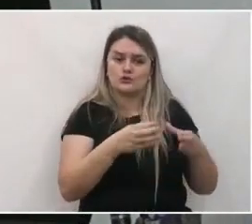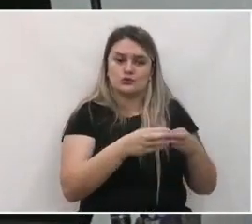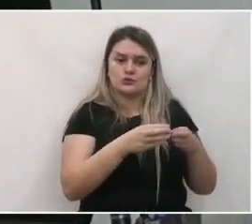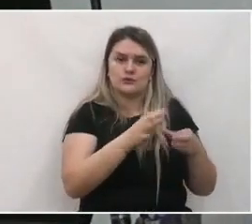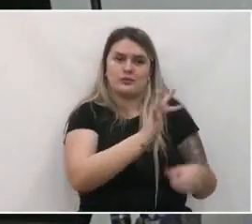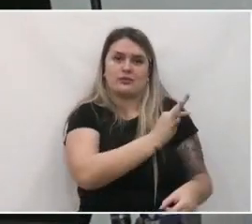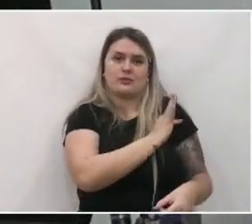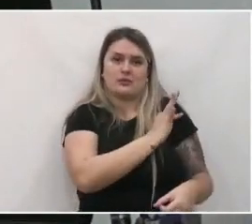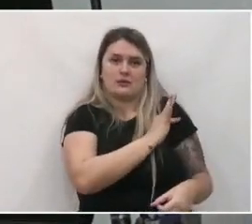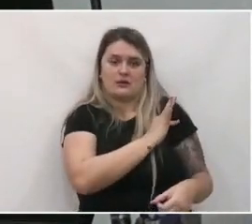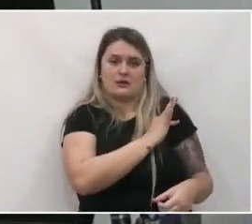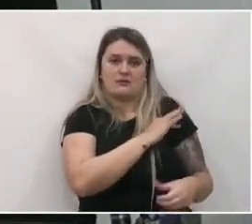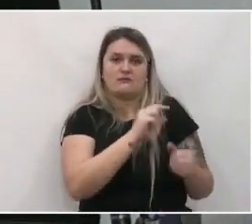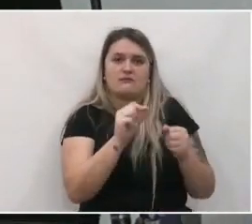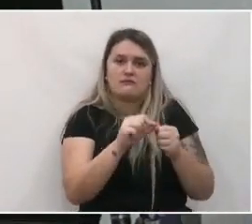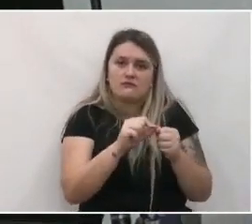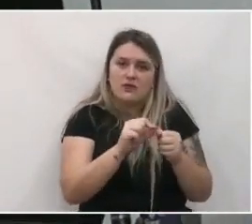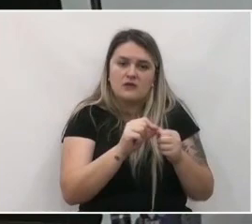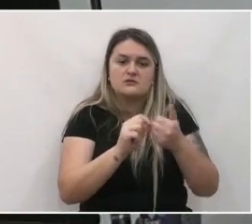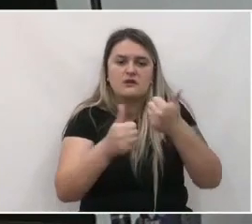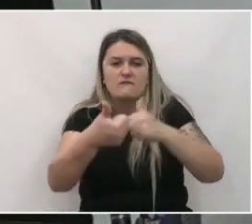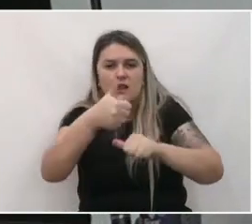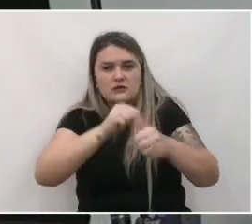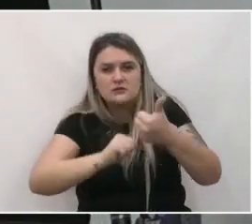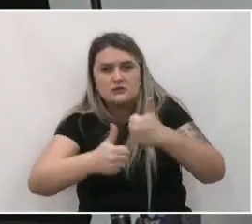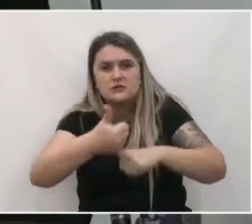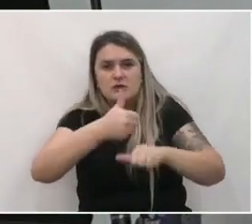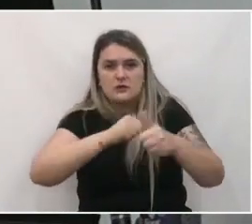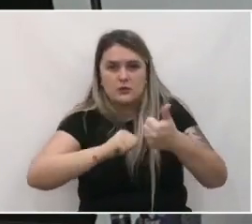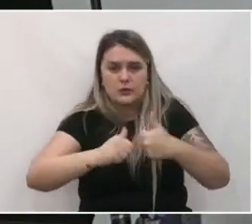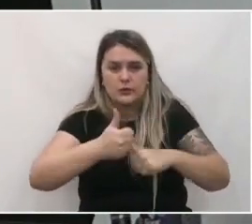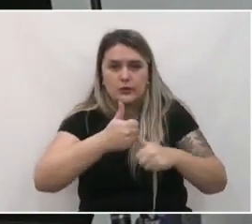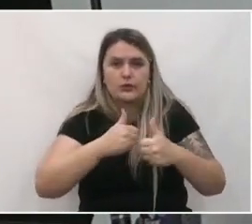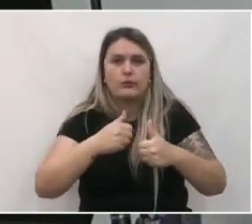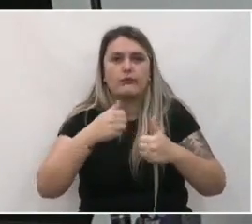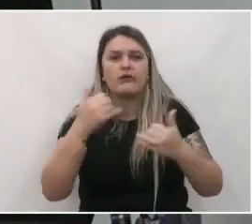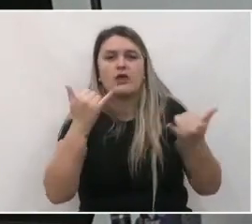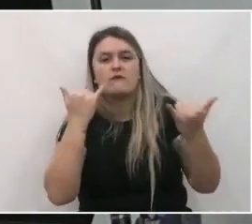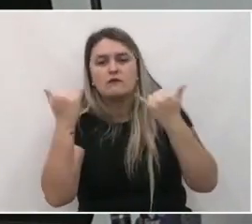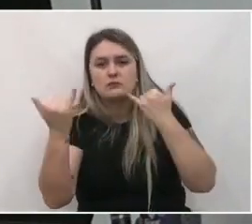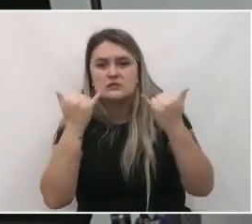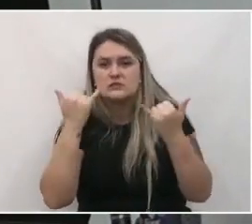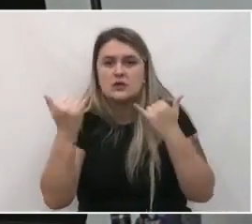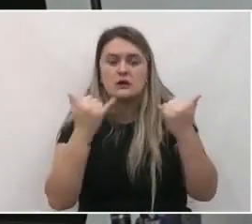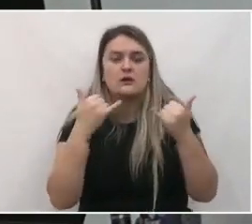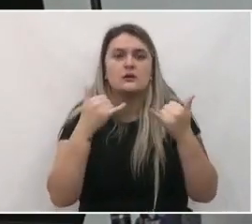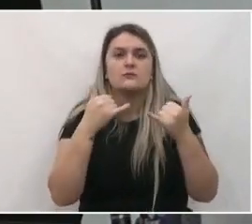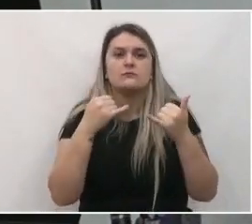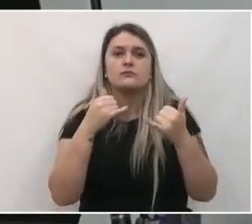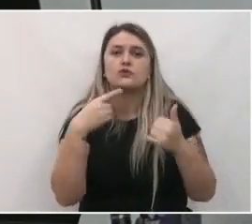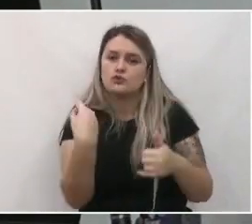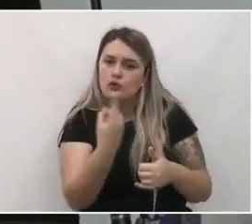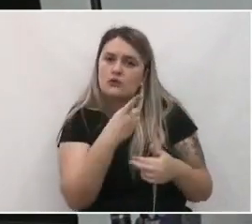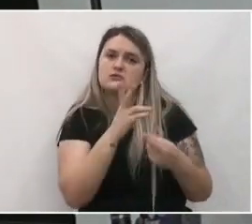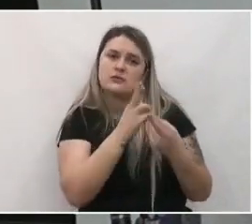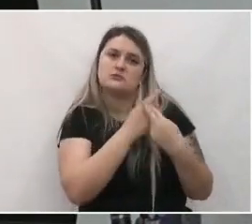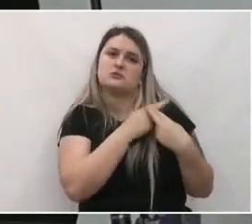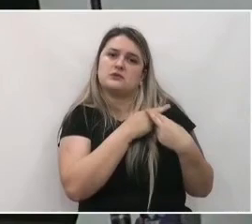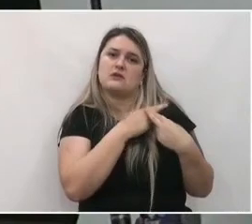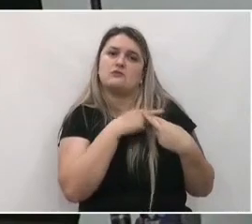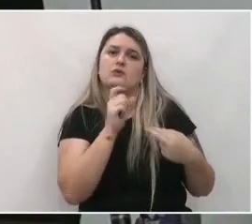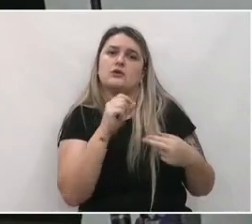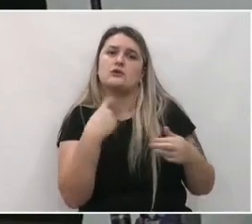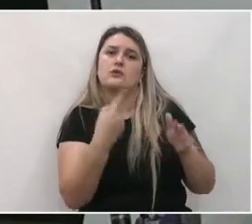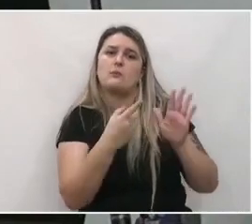técnica que realiza uma avaliação baseada em informações, a gente é responsável pelo que a gente está